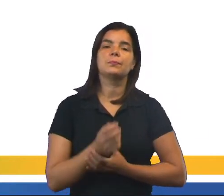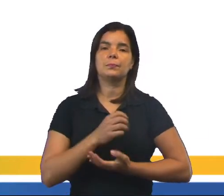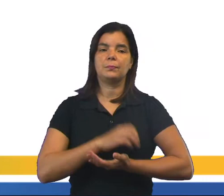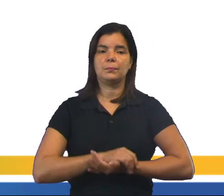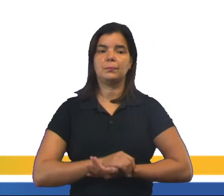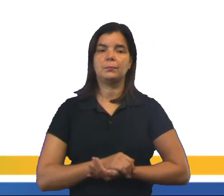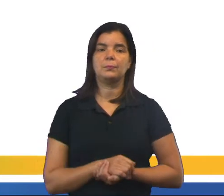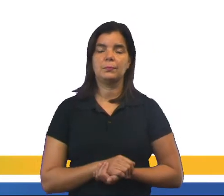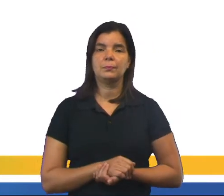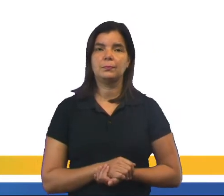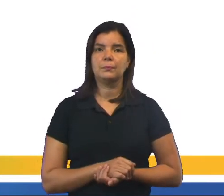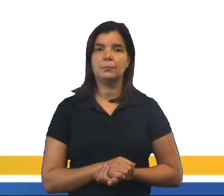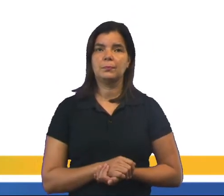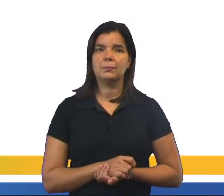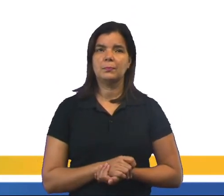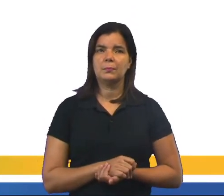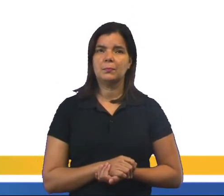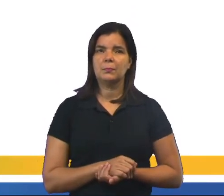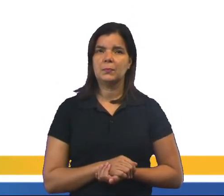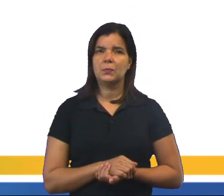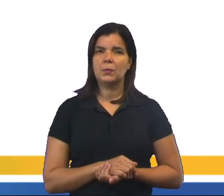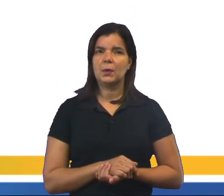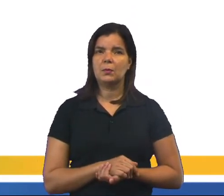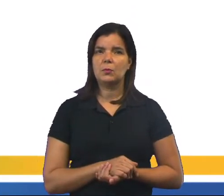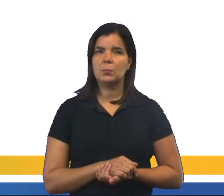Desse próximo aqui? Ah, tá.